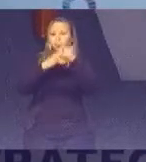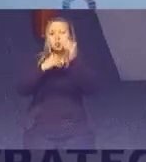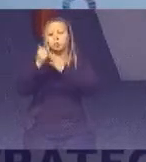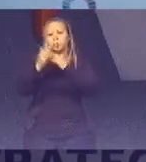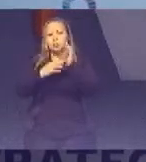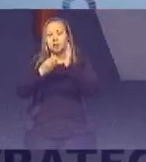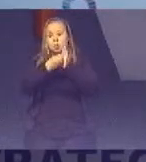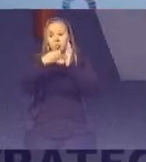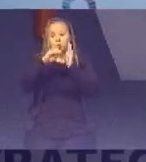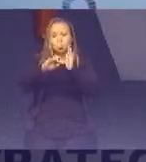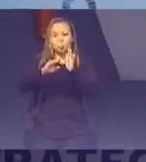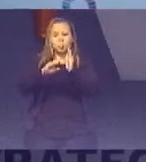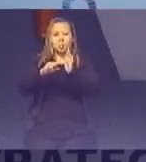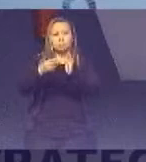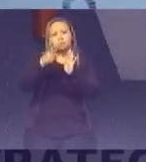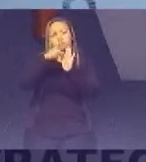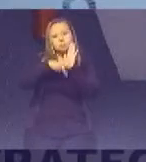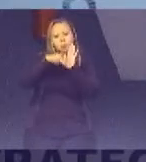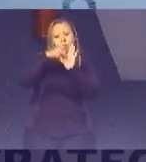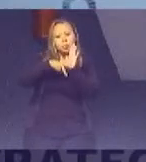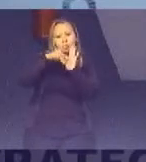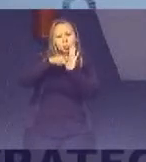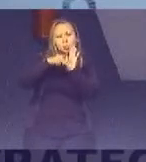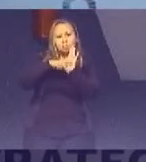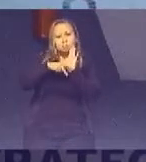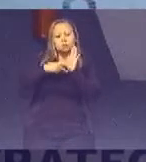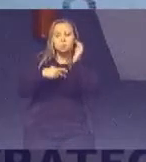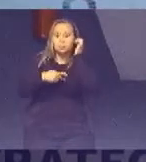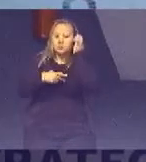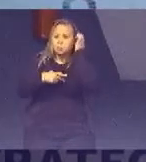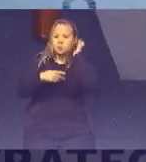indicador Para projetos De atos normativos